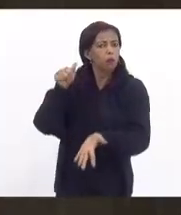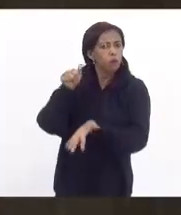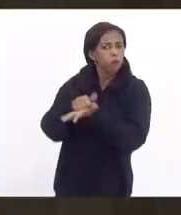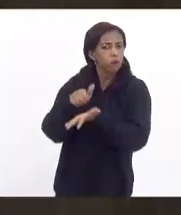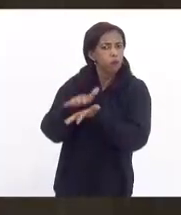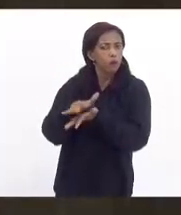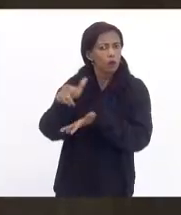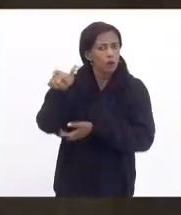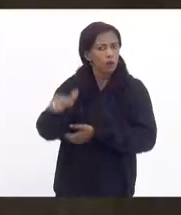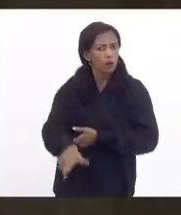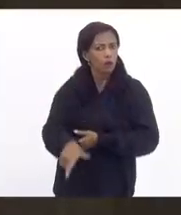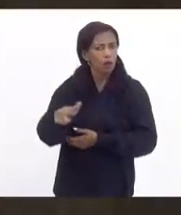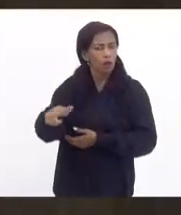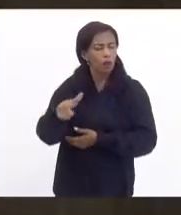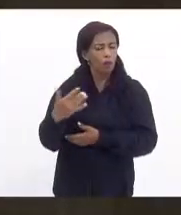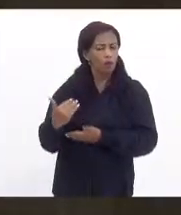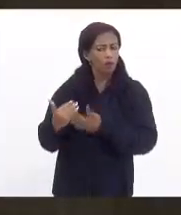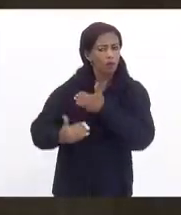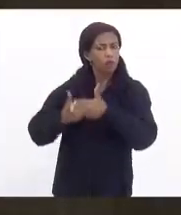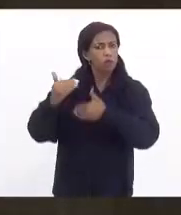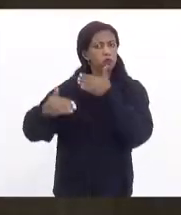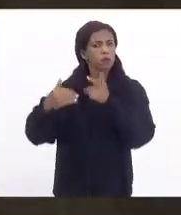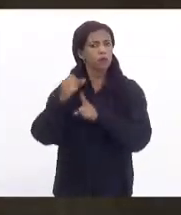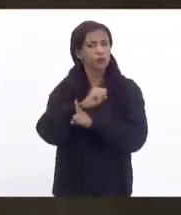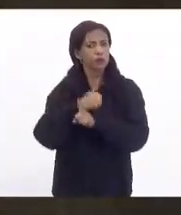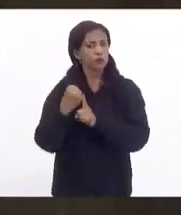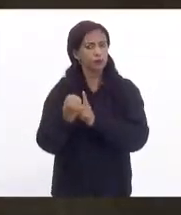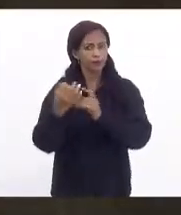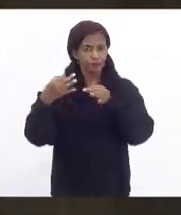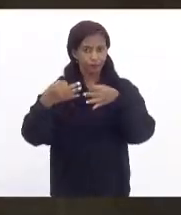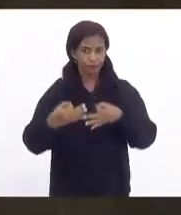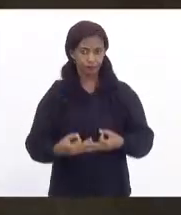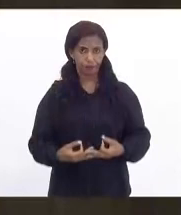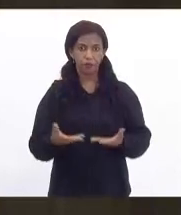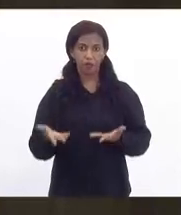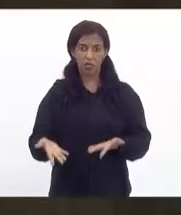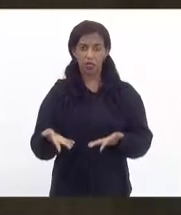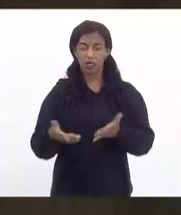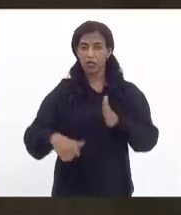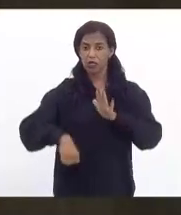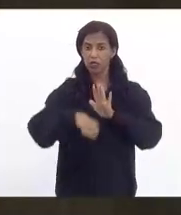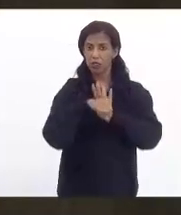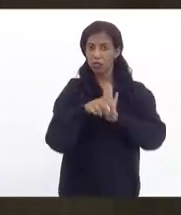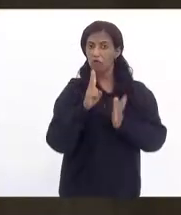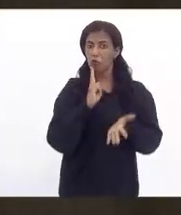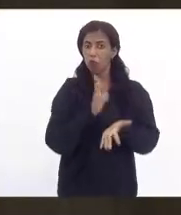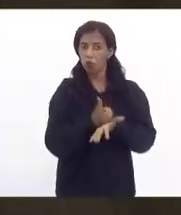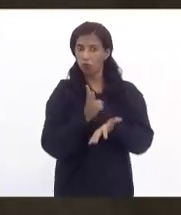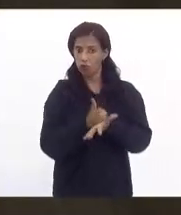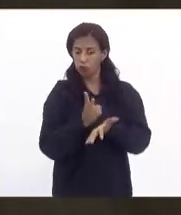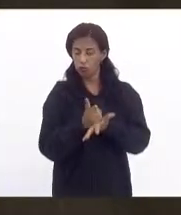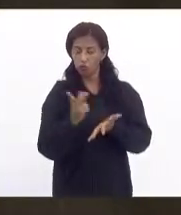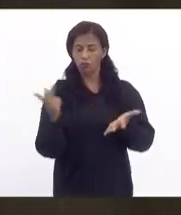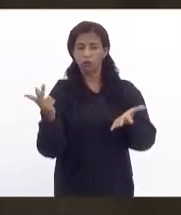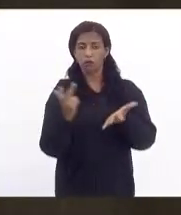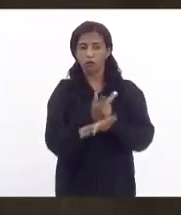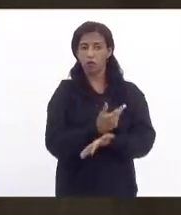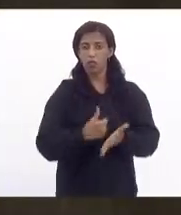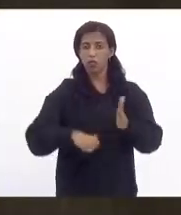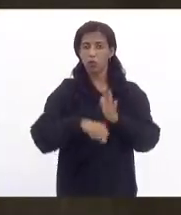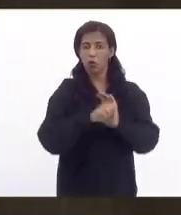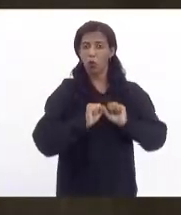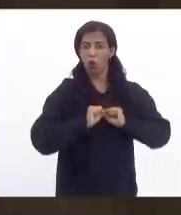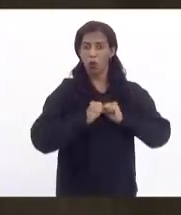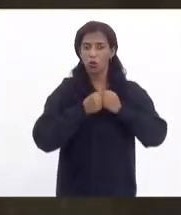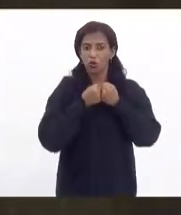do agressor mas da construção de uma sociedade mais justa esses crimes seguirão acontecendo são crimes de